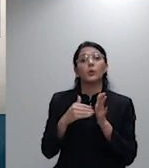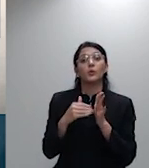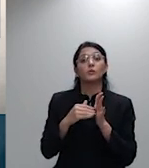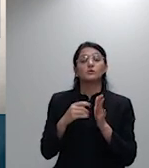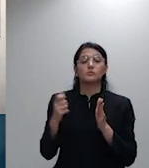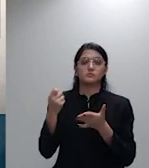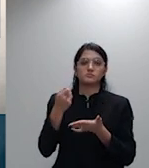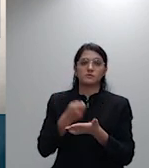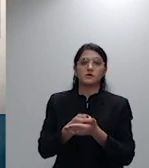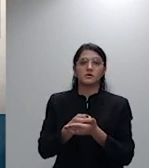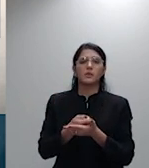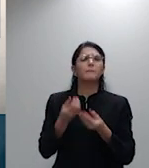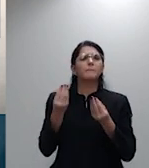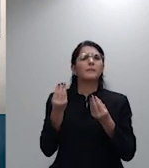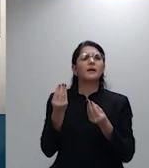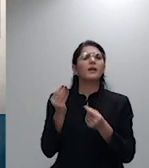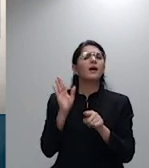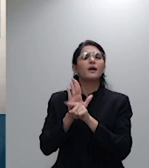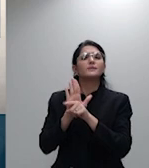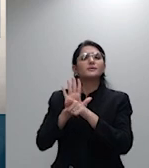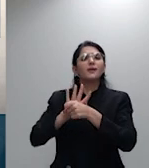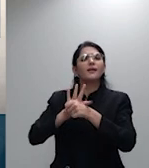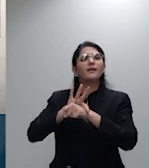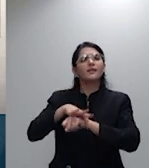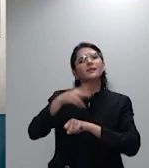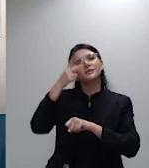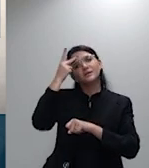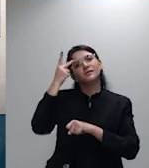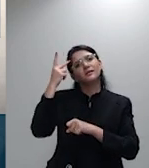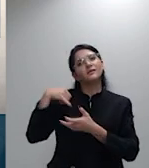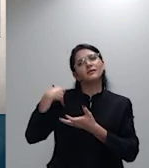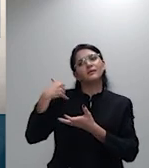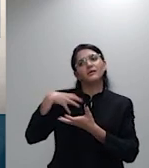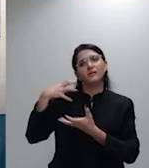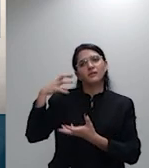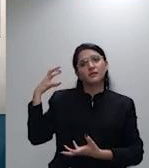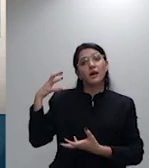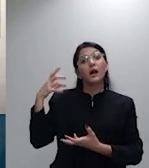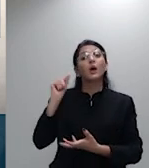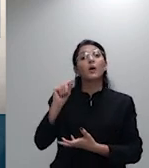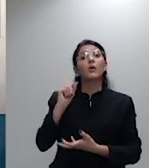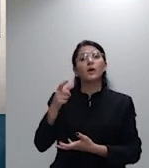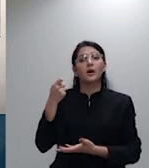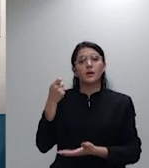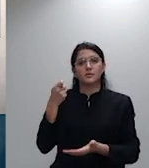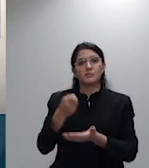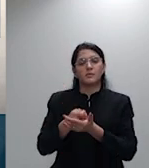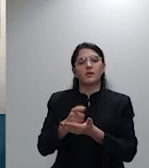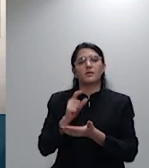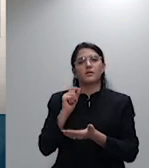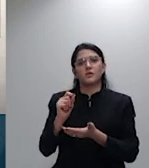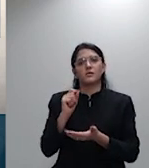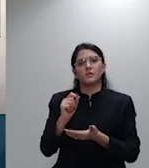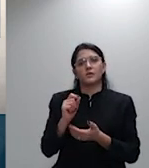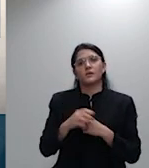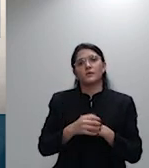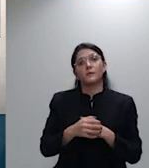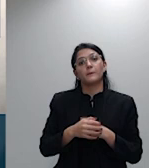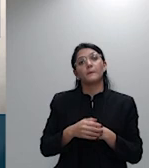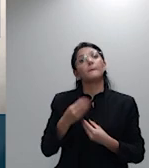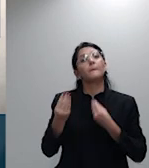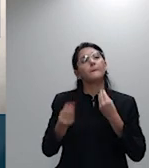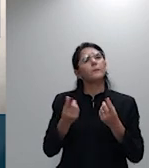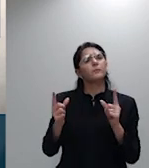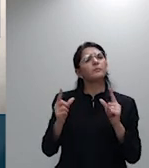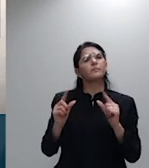paguem um preço menor do que o correspondente à respectiva sinistralidade pois a sinistralidade